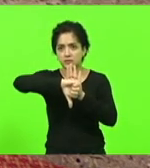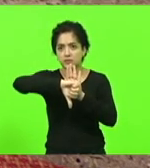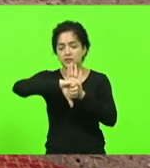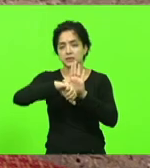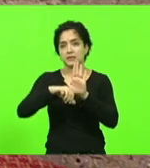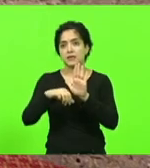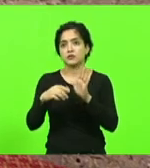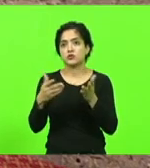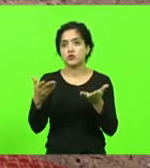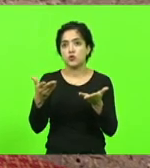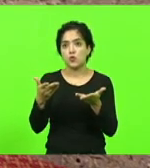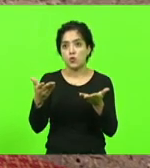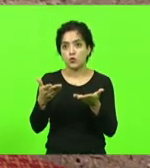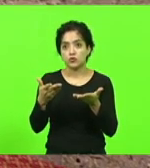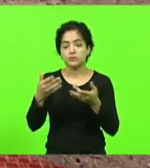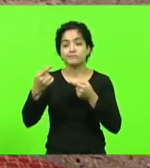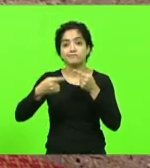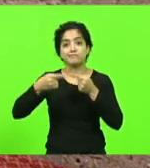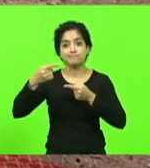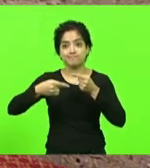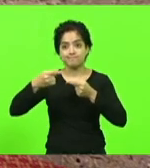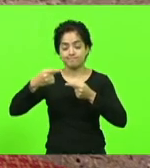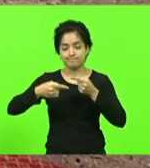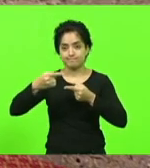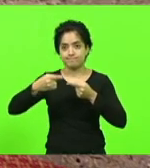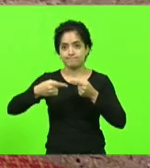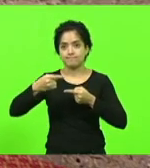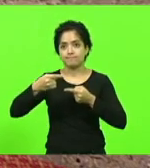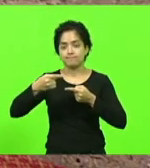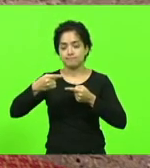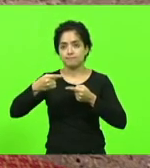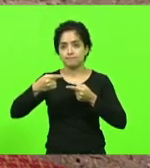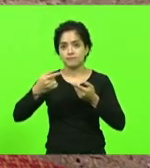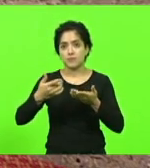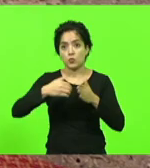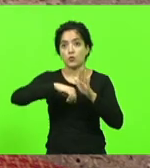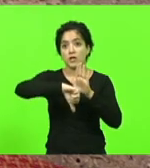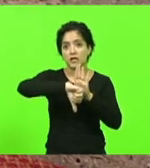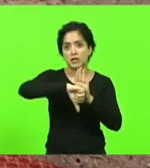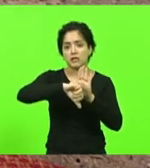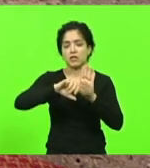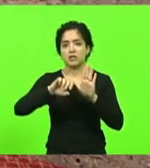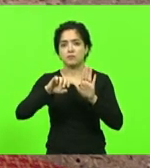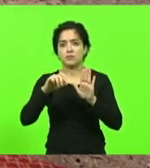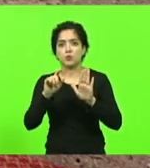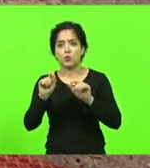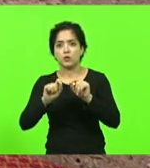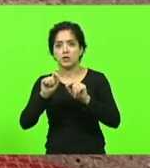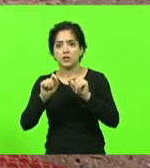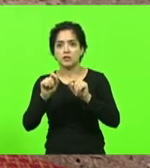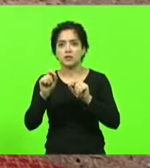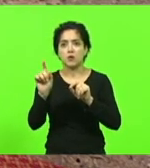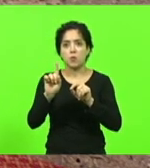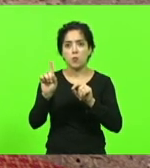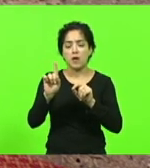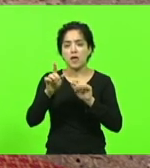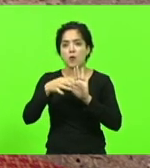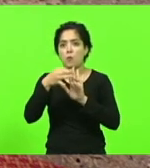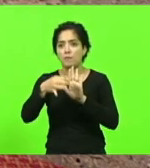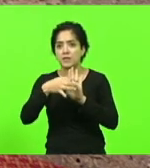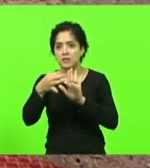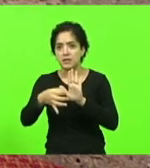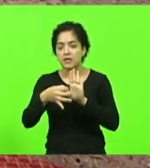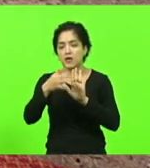é algo a ser debatido nesse país. mais o que é crime, o que não é crime, o que é opinião, o que é direito de